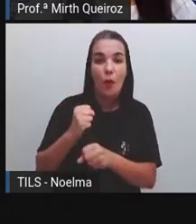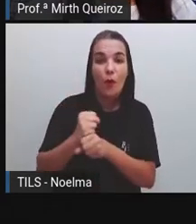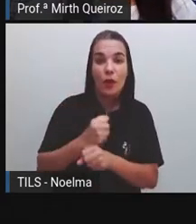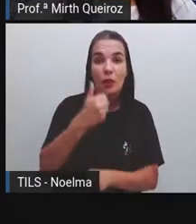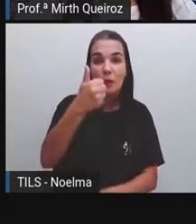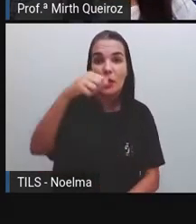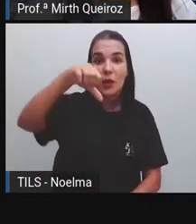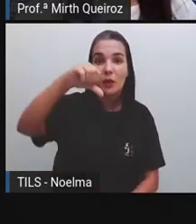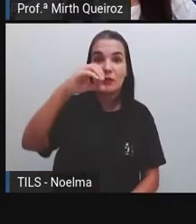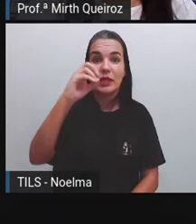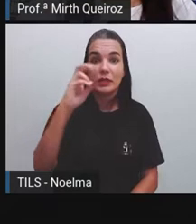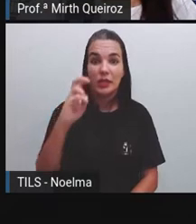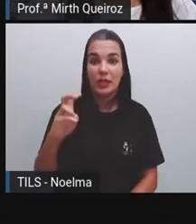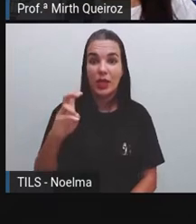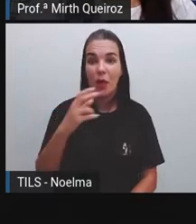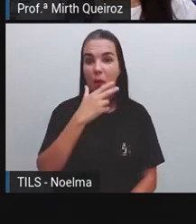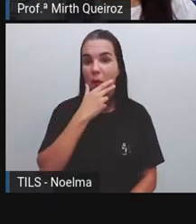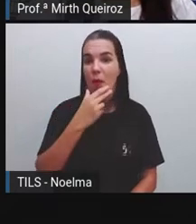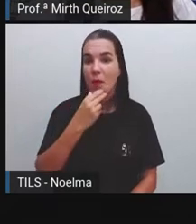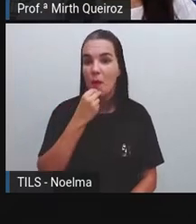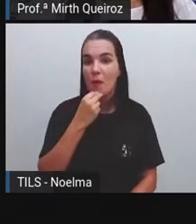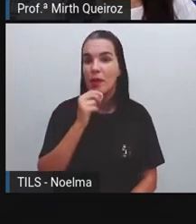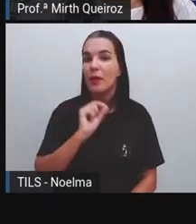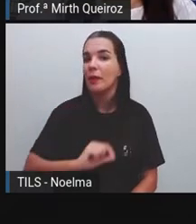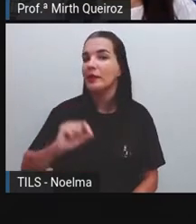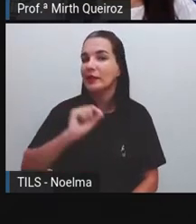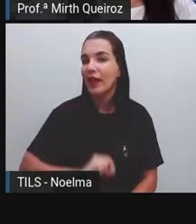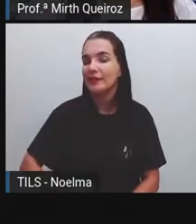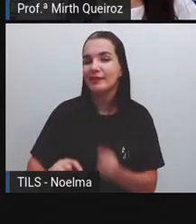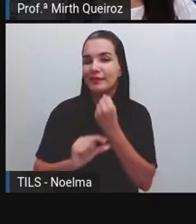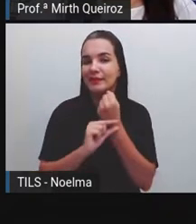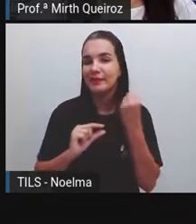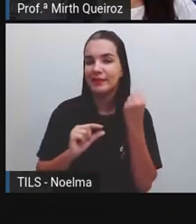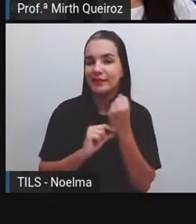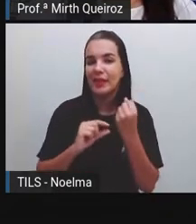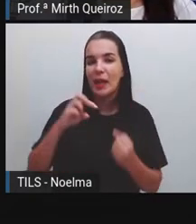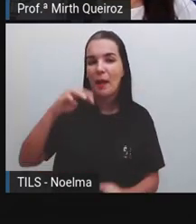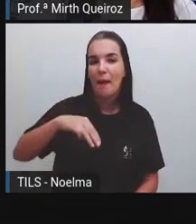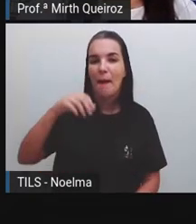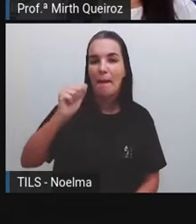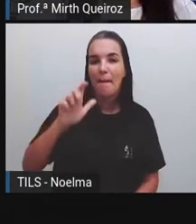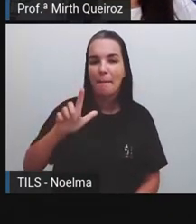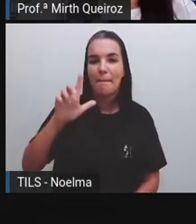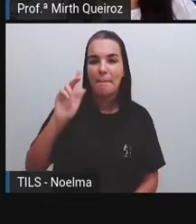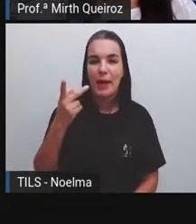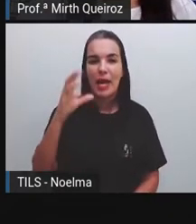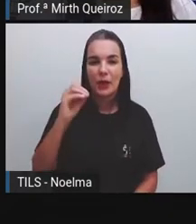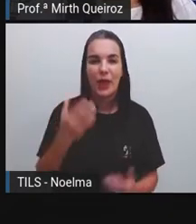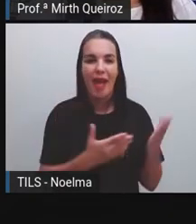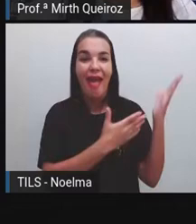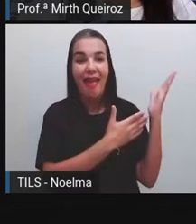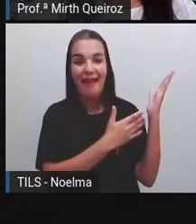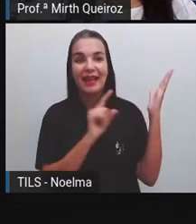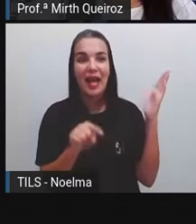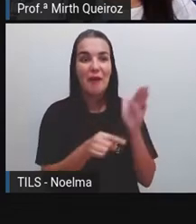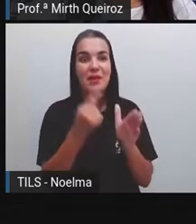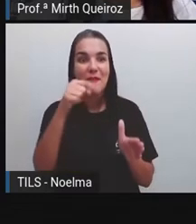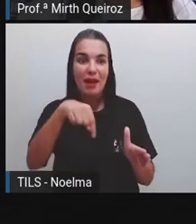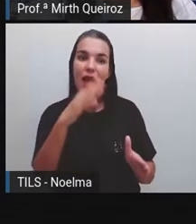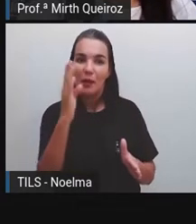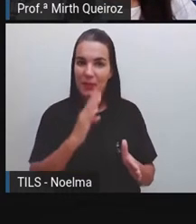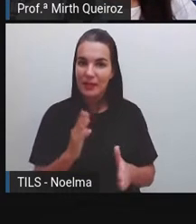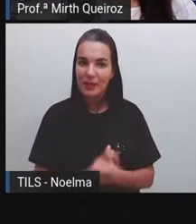pelo periódico O Malho. E aí a gente tem a imagem dessa primeira revista em quadrinhos aqui